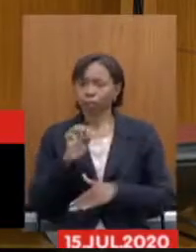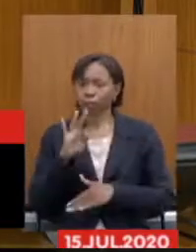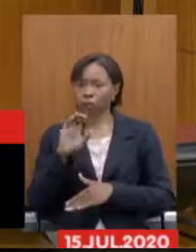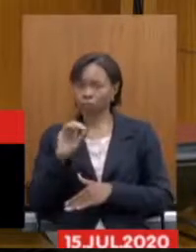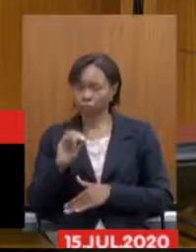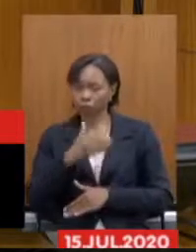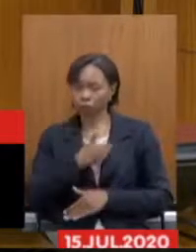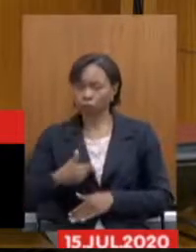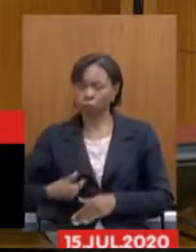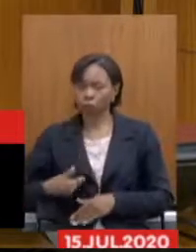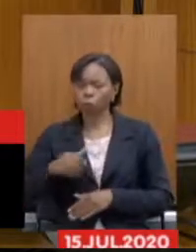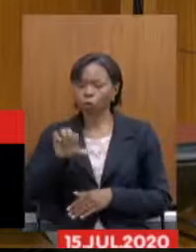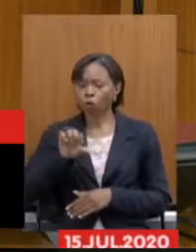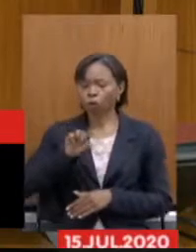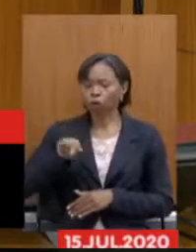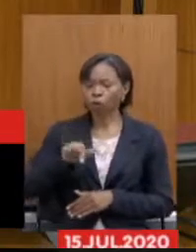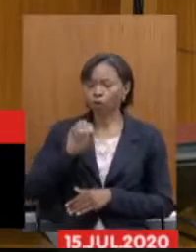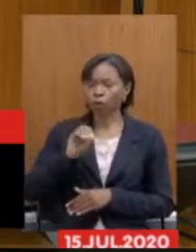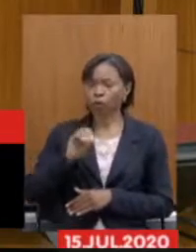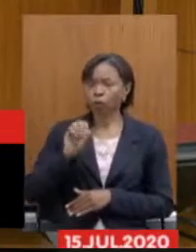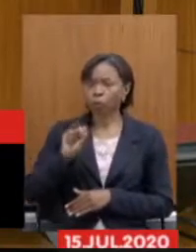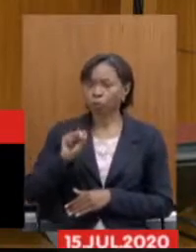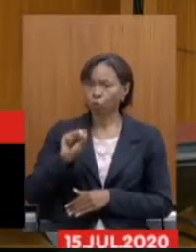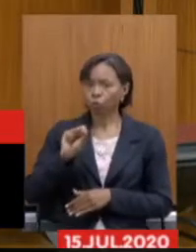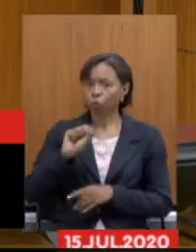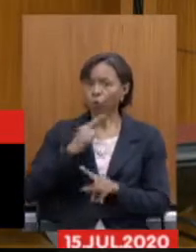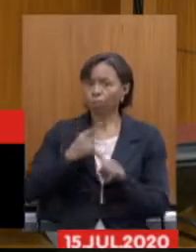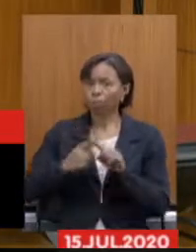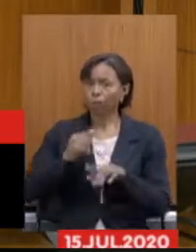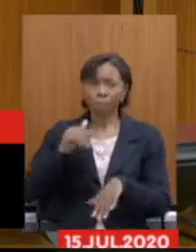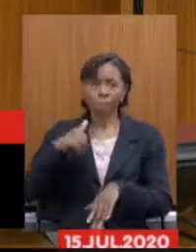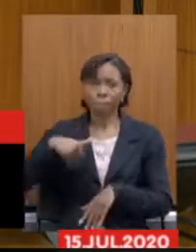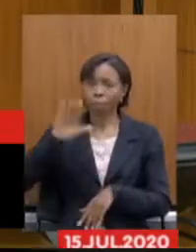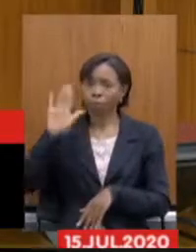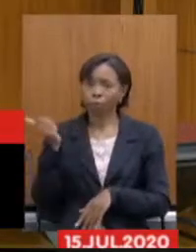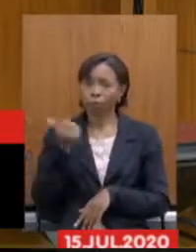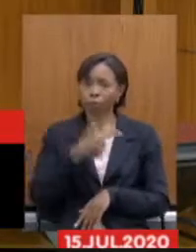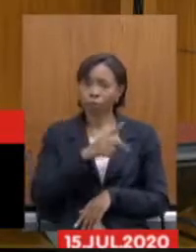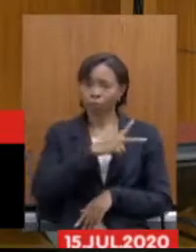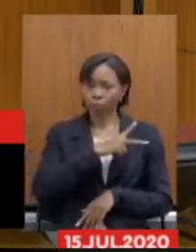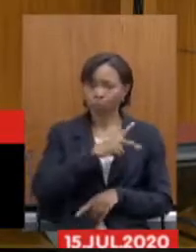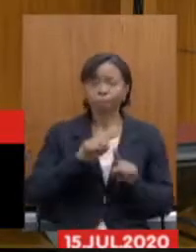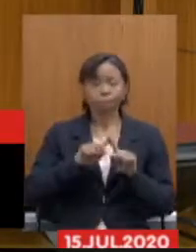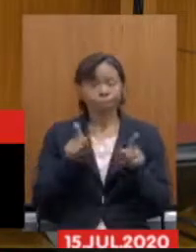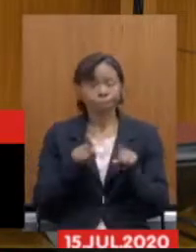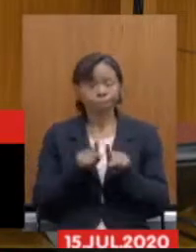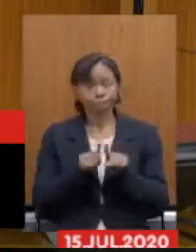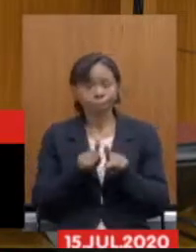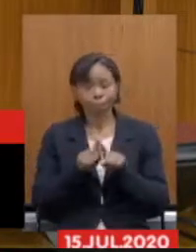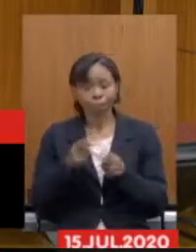,08 vezes maior que no setor privado, mas também a contribuição ela é